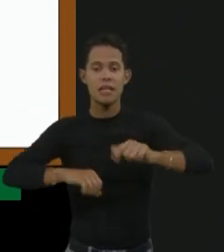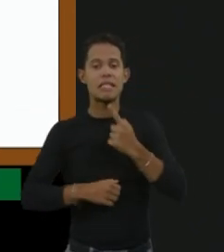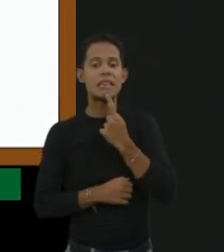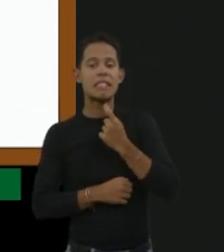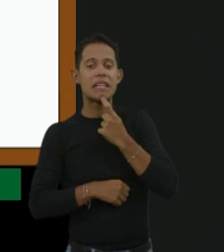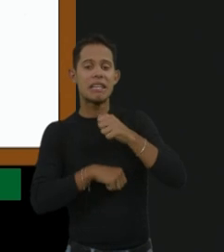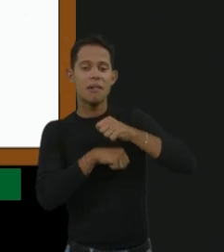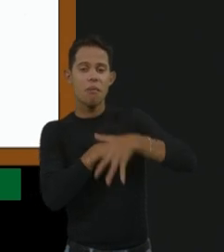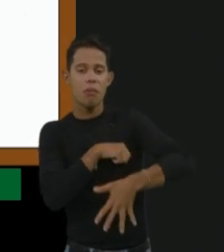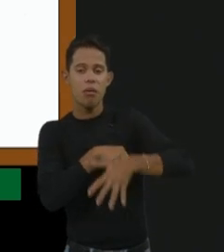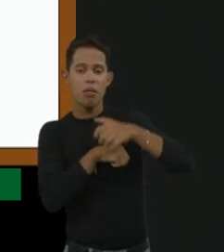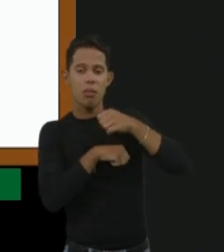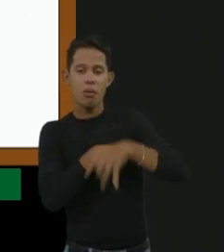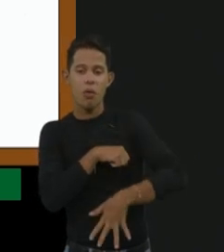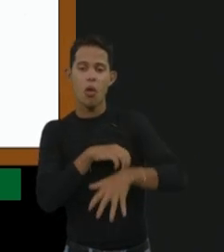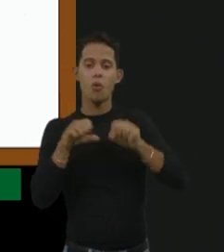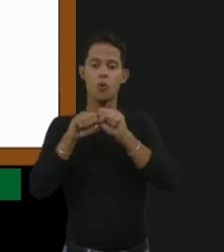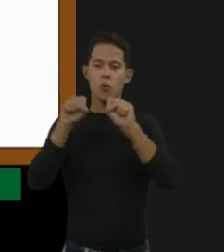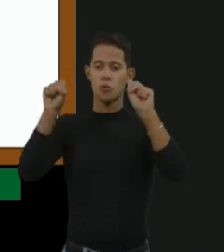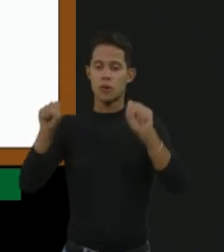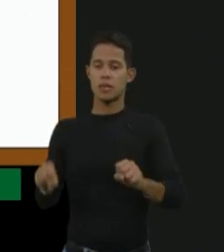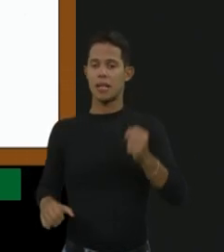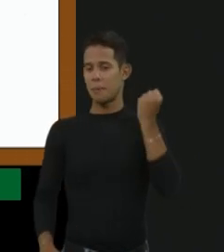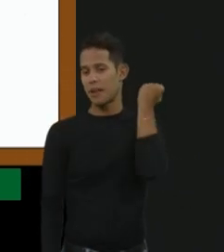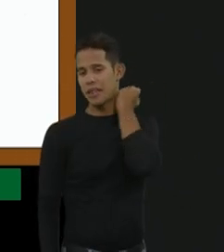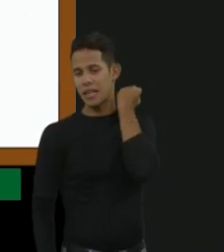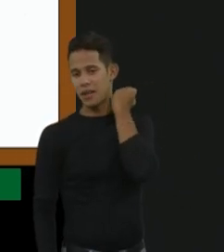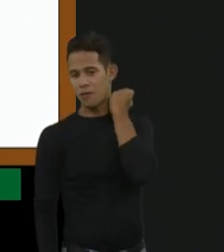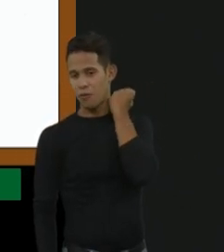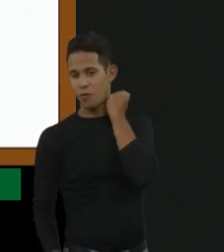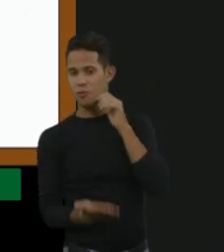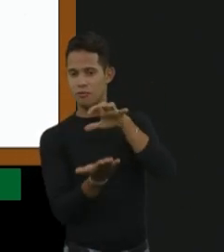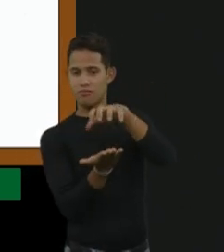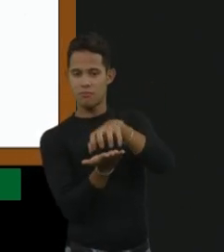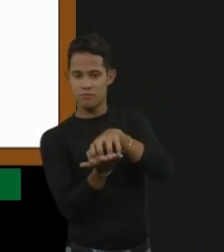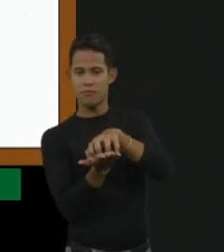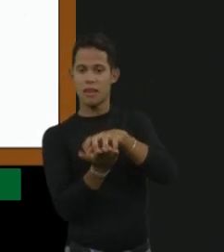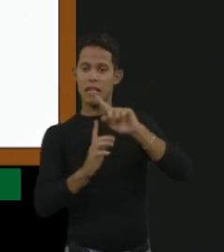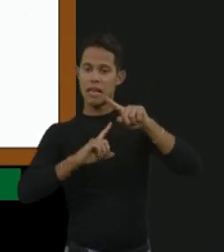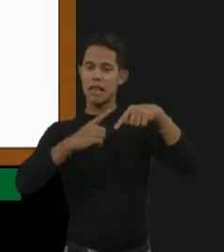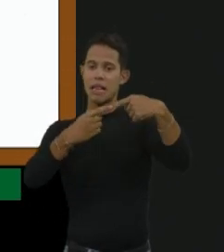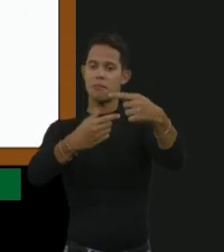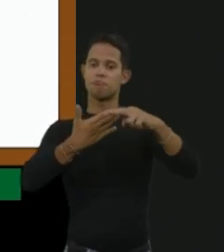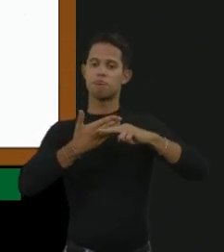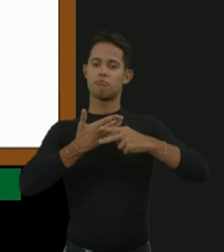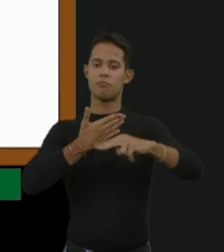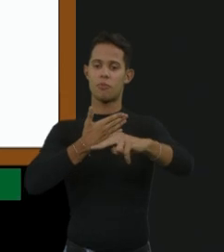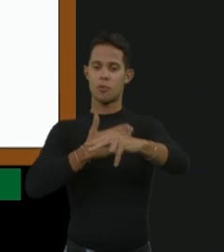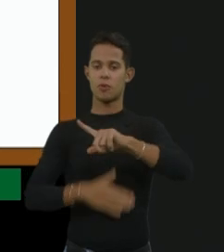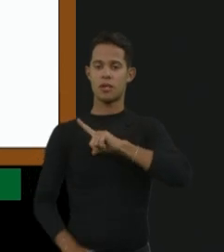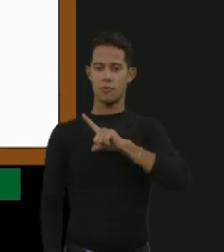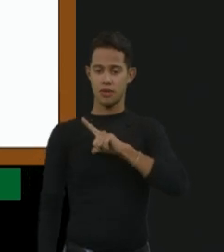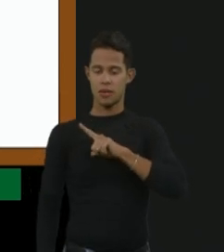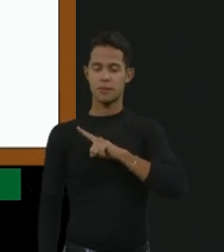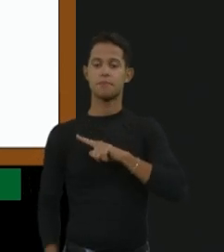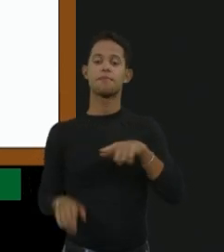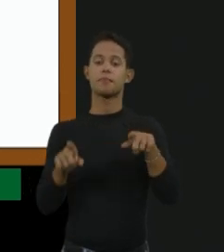sistema nervoso central e a possibilidade de ficar com sequelas. E é uma particularidade da